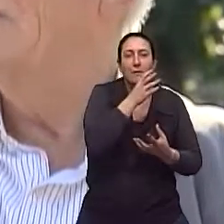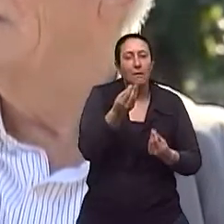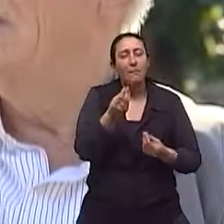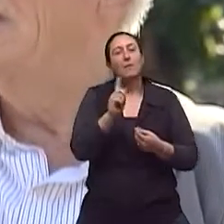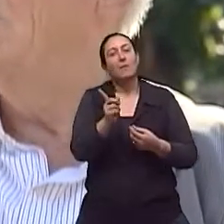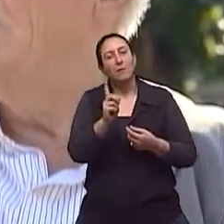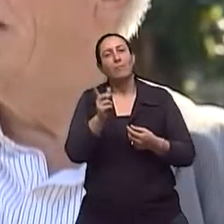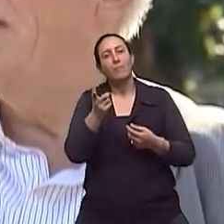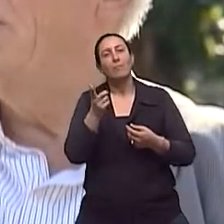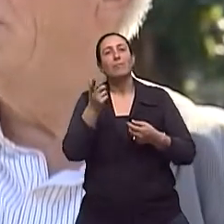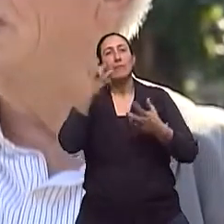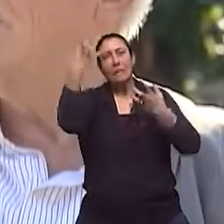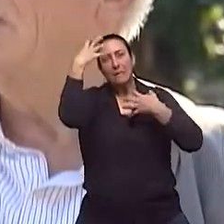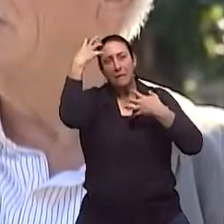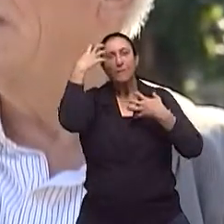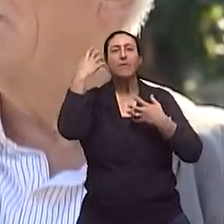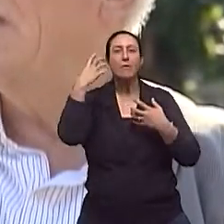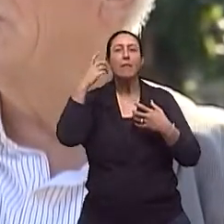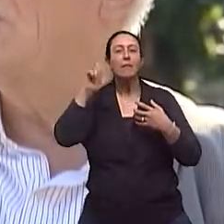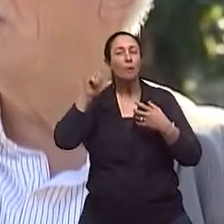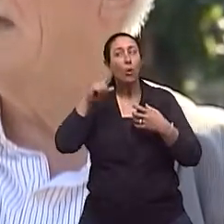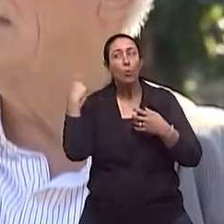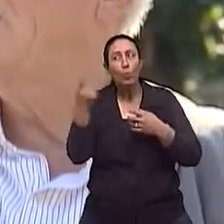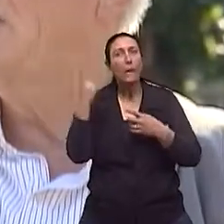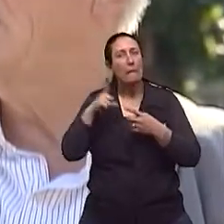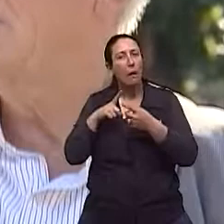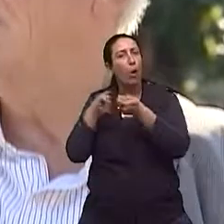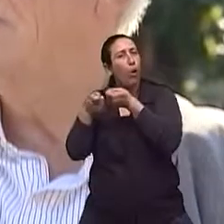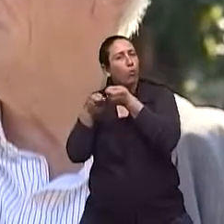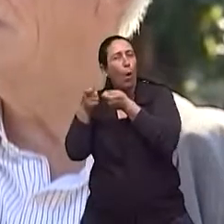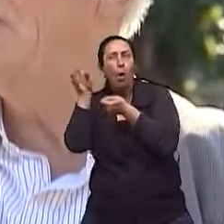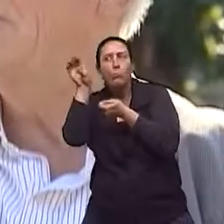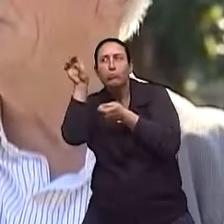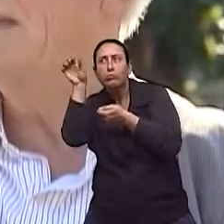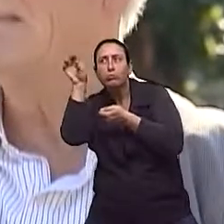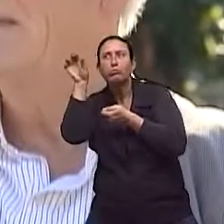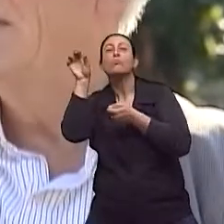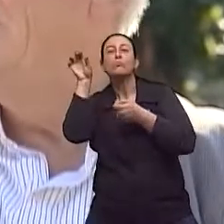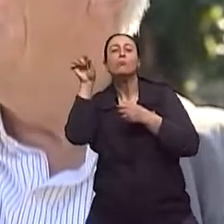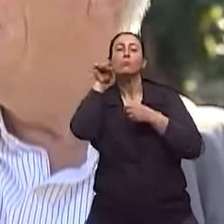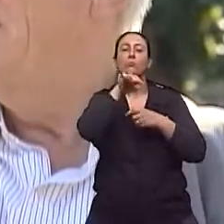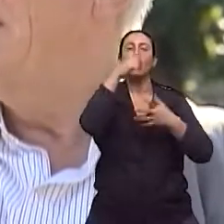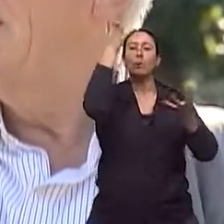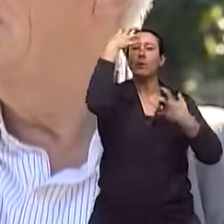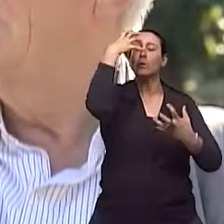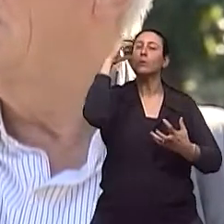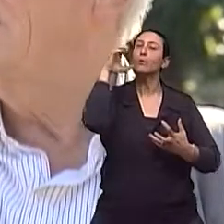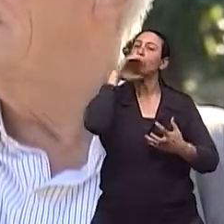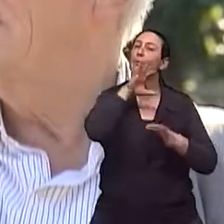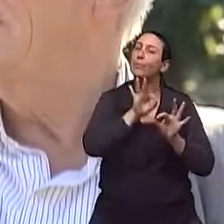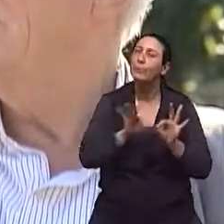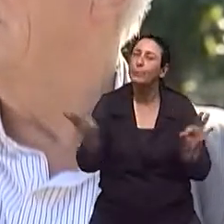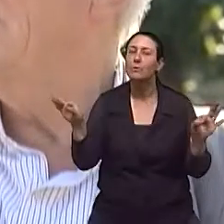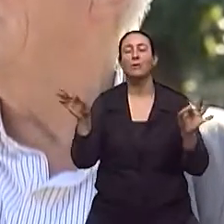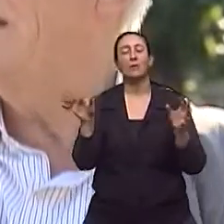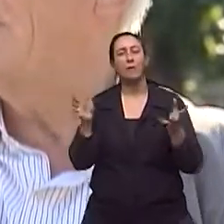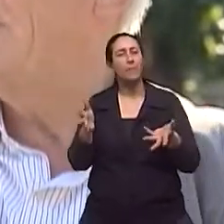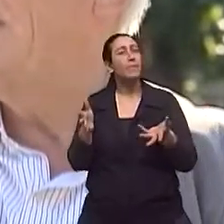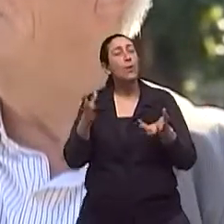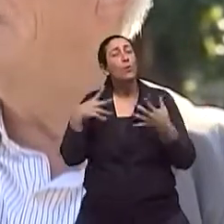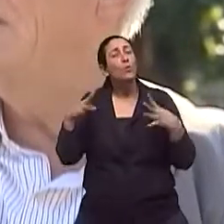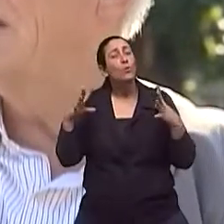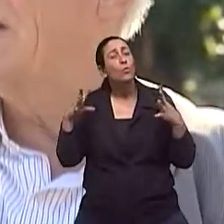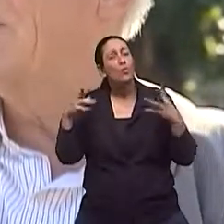caso do banho, né? Toda temperatura é controlada. Enfim, então a gente faz o que a